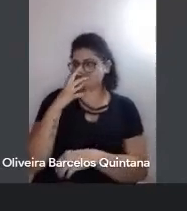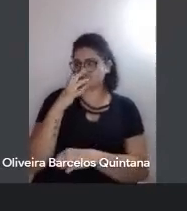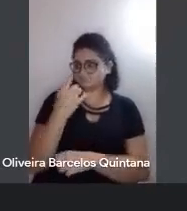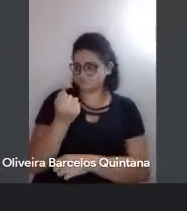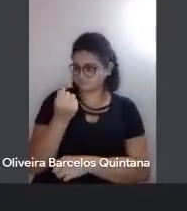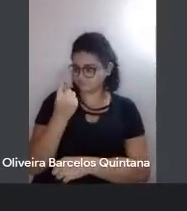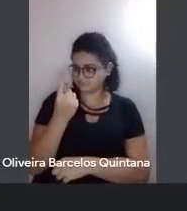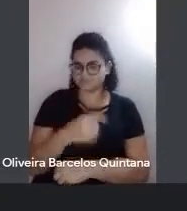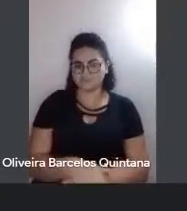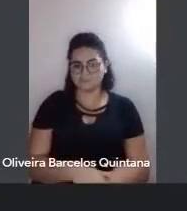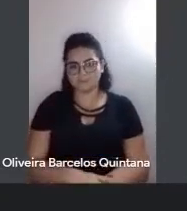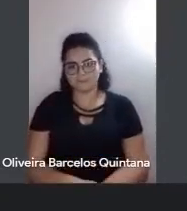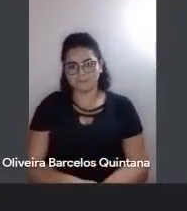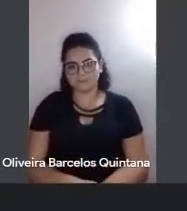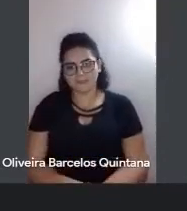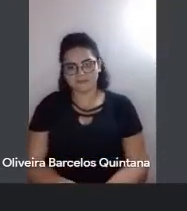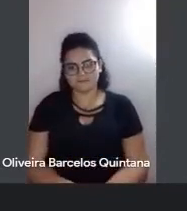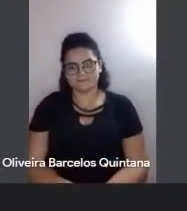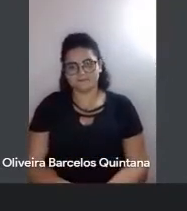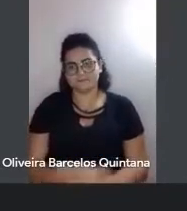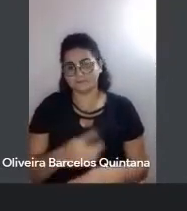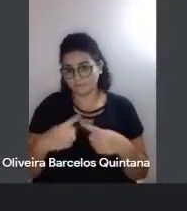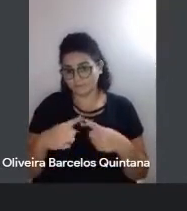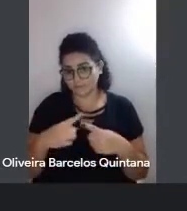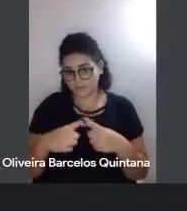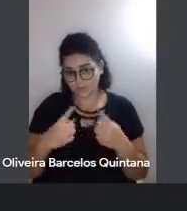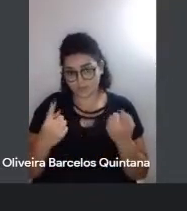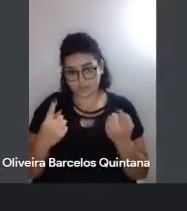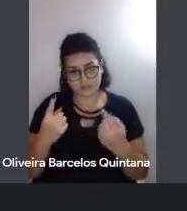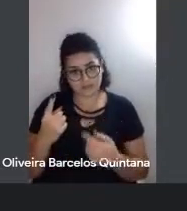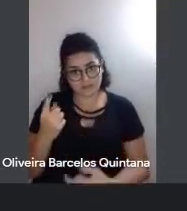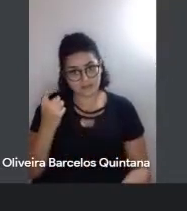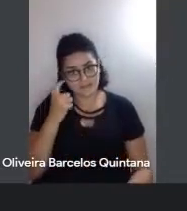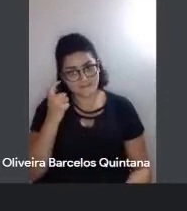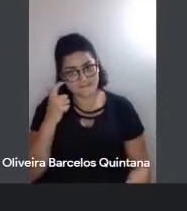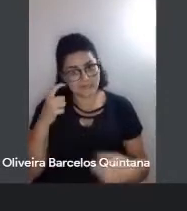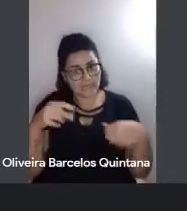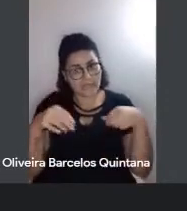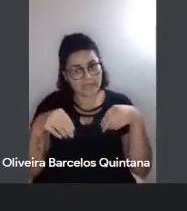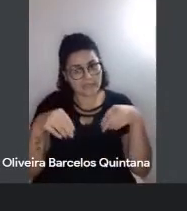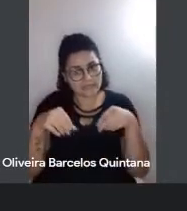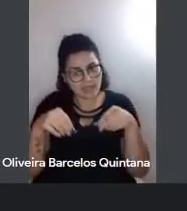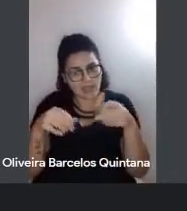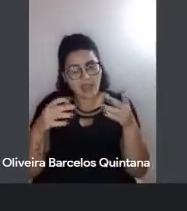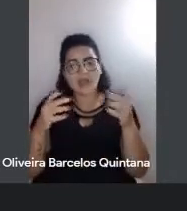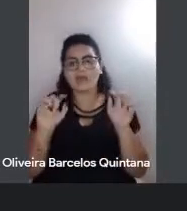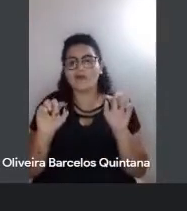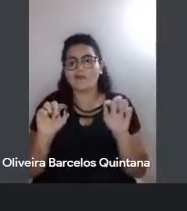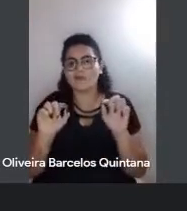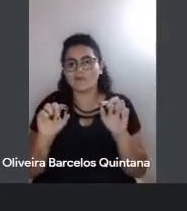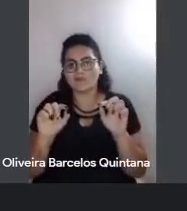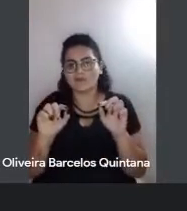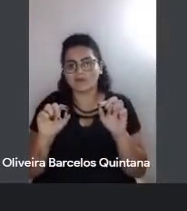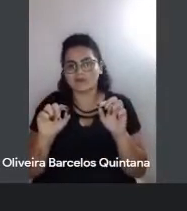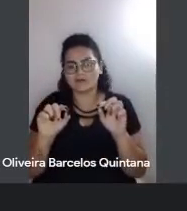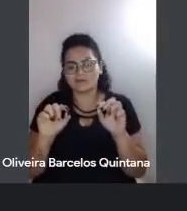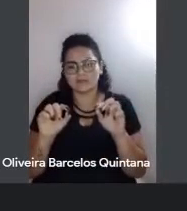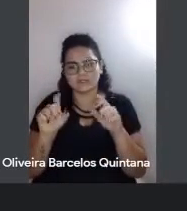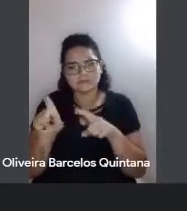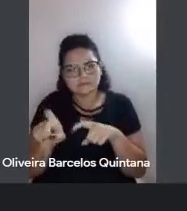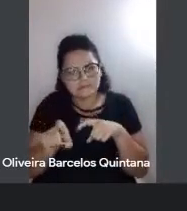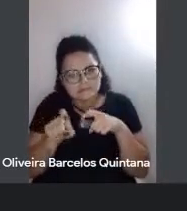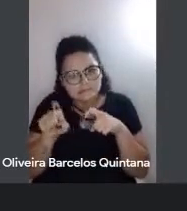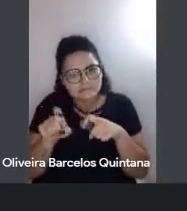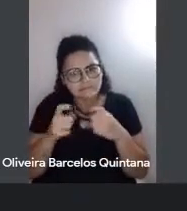em geral se pensa que a Terra é aquela parte mais árida, digamos assim,